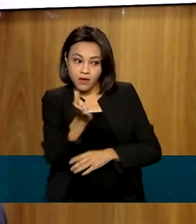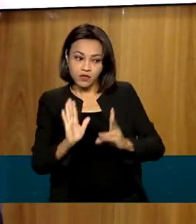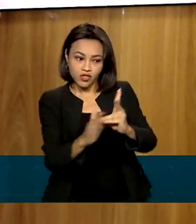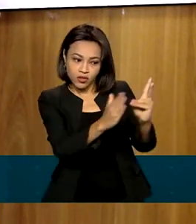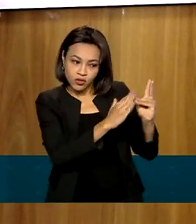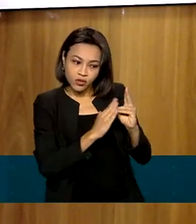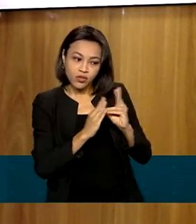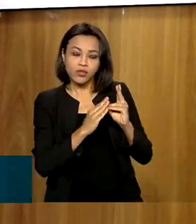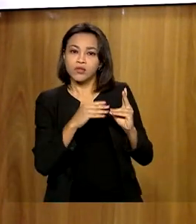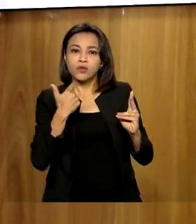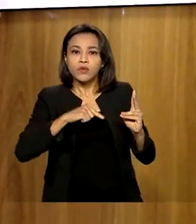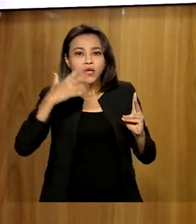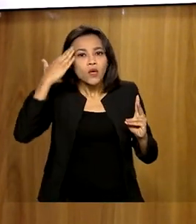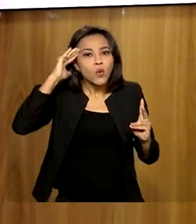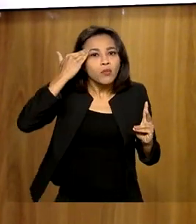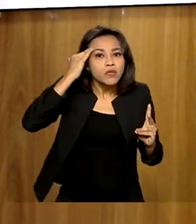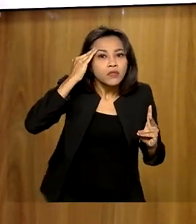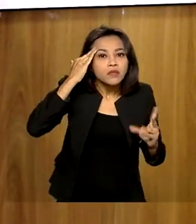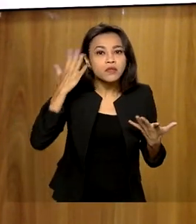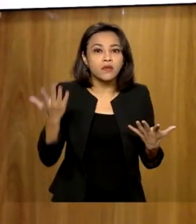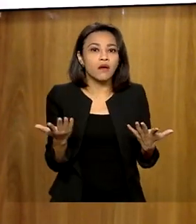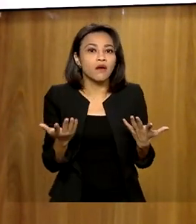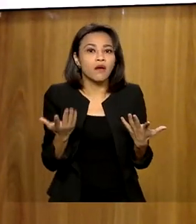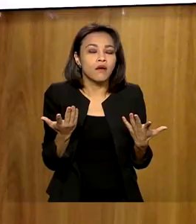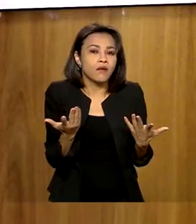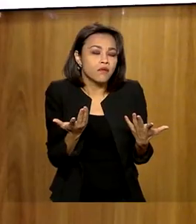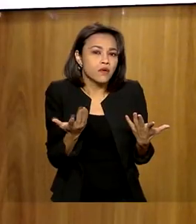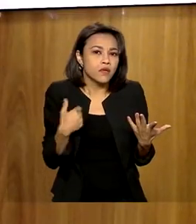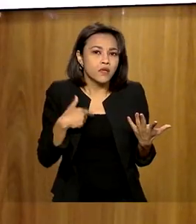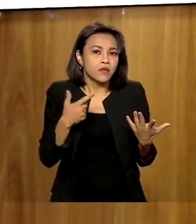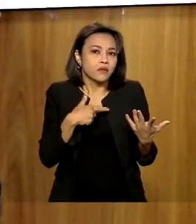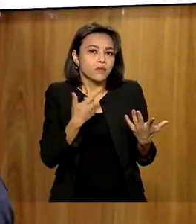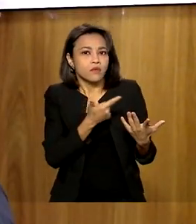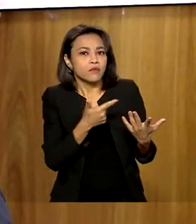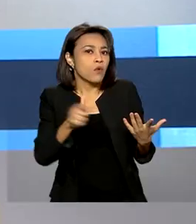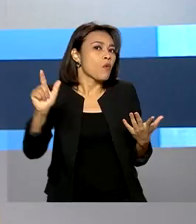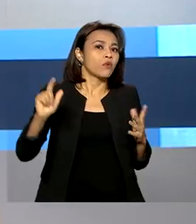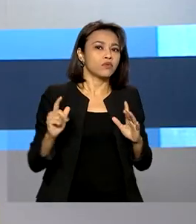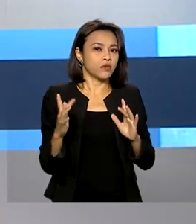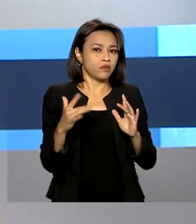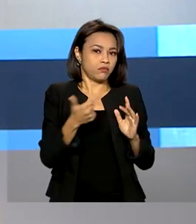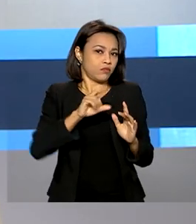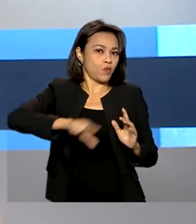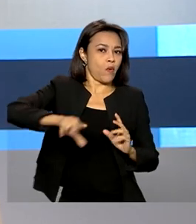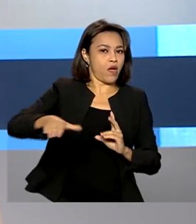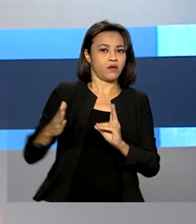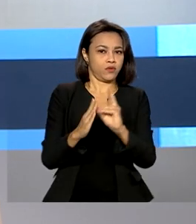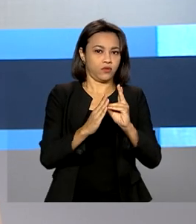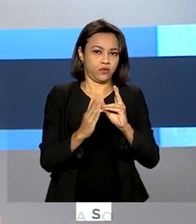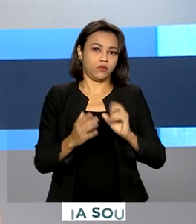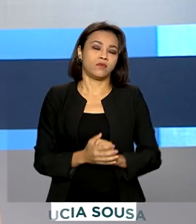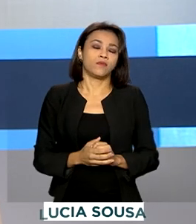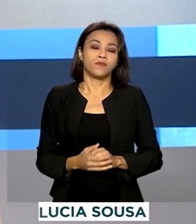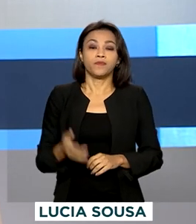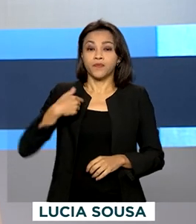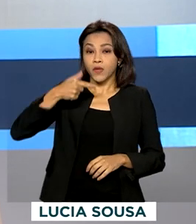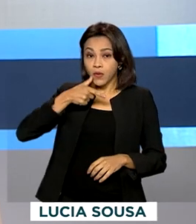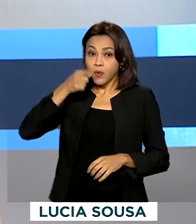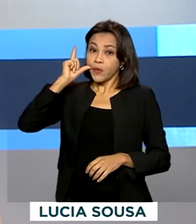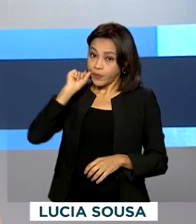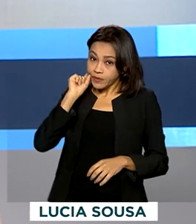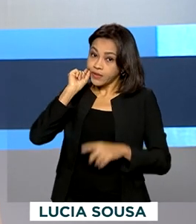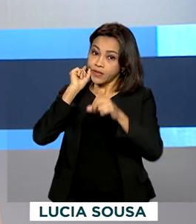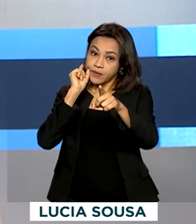têm um grau de entendimento como ou não indígena. E na noite de ontem, o presidente Jair